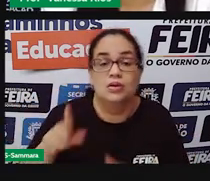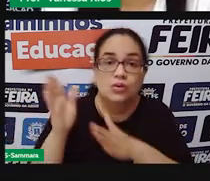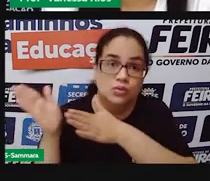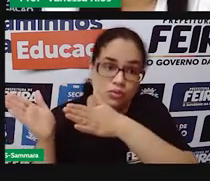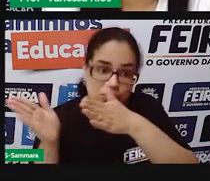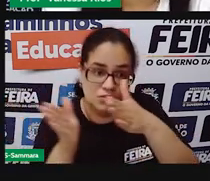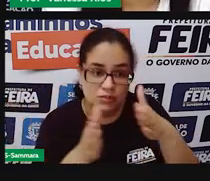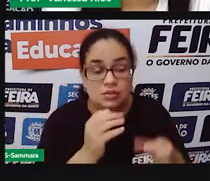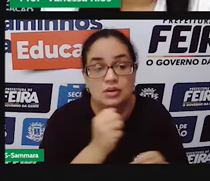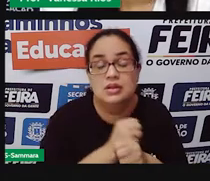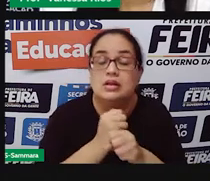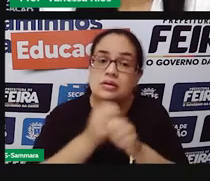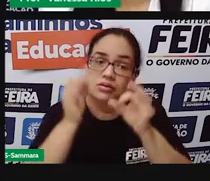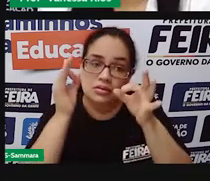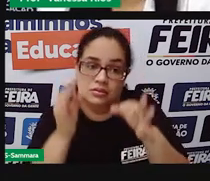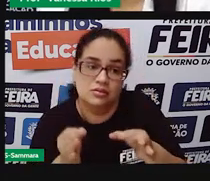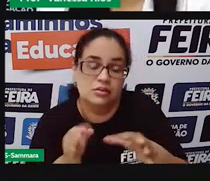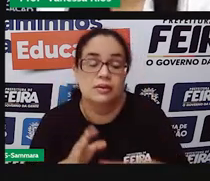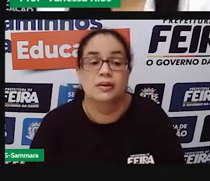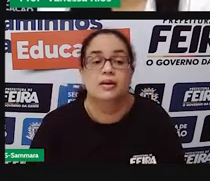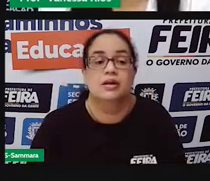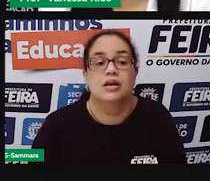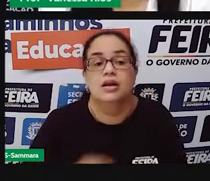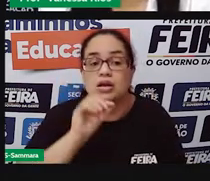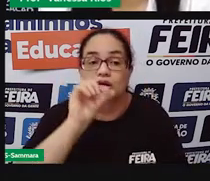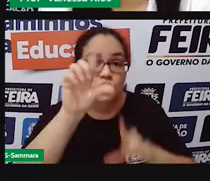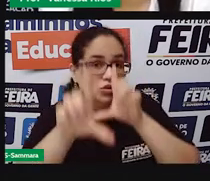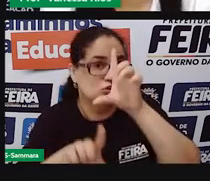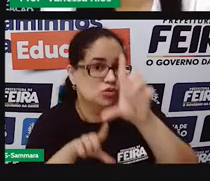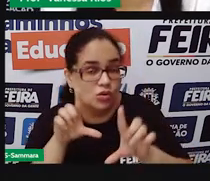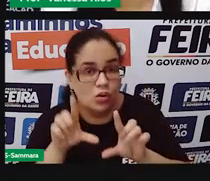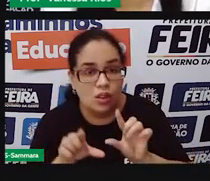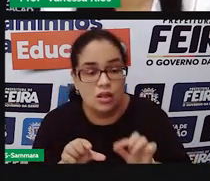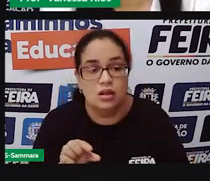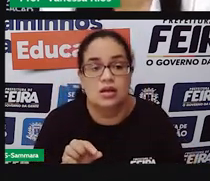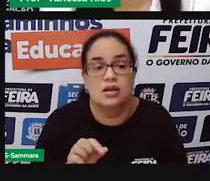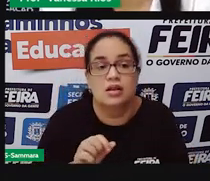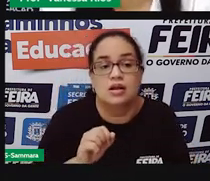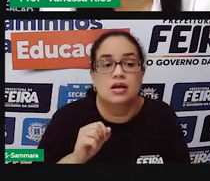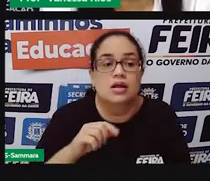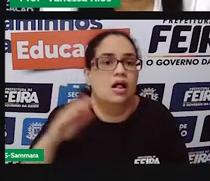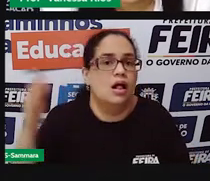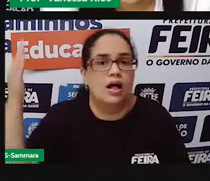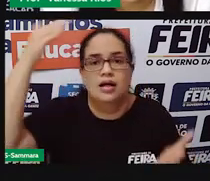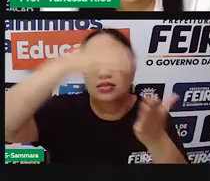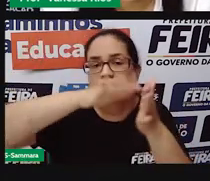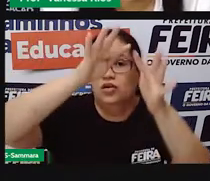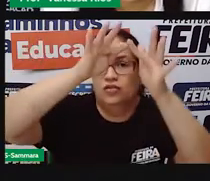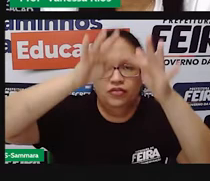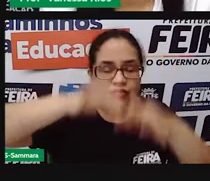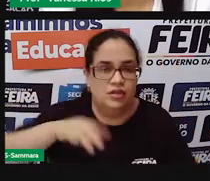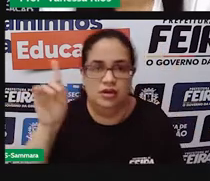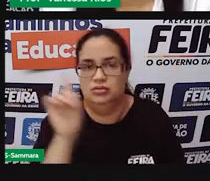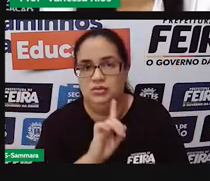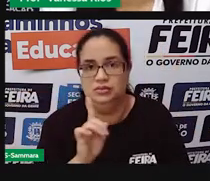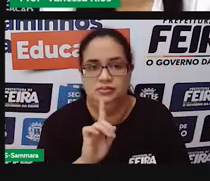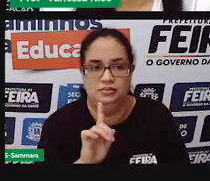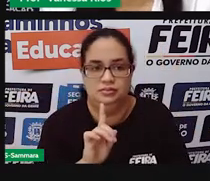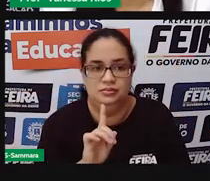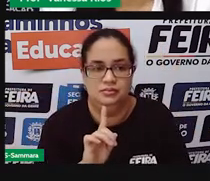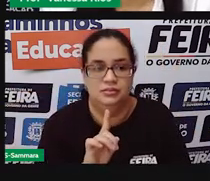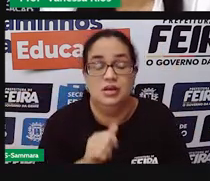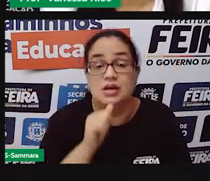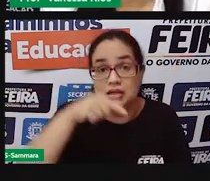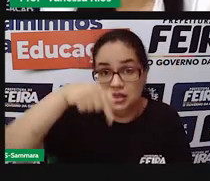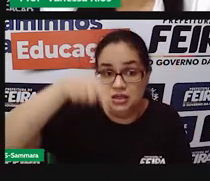pré-determinado. Então, a gente não escolhe um representante para que ele fique lá até o final da vida dele, No caso